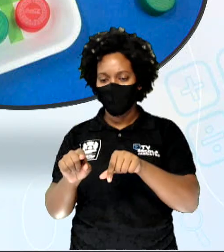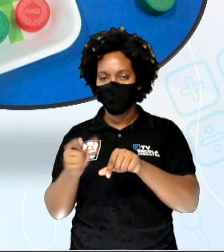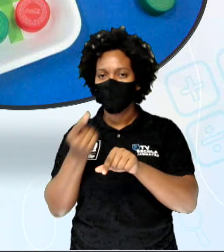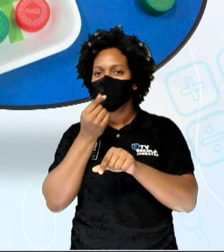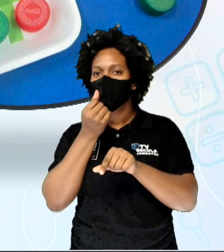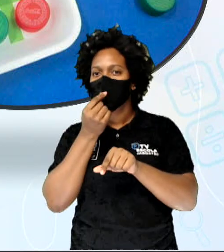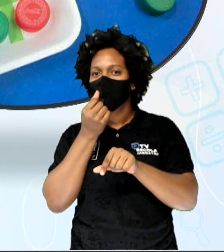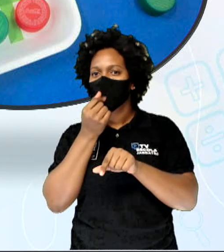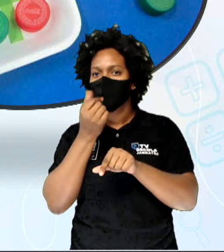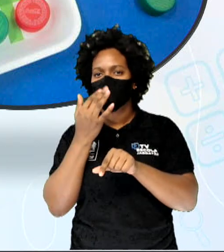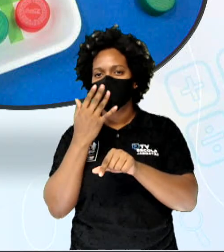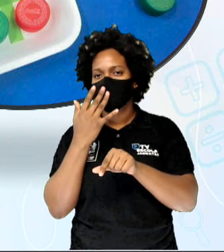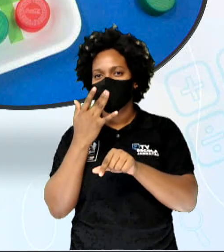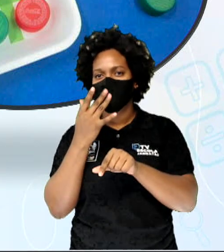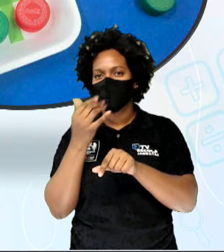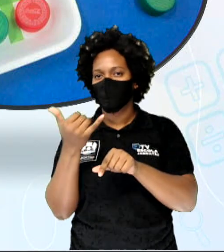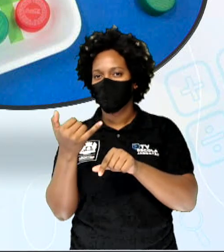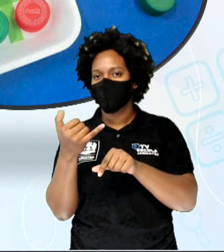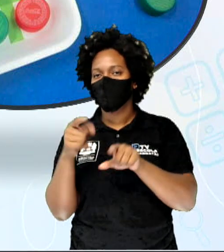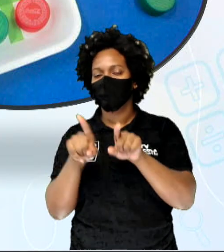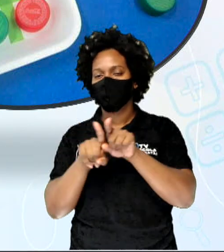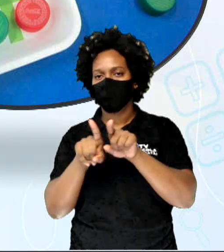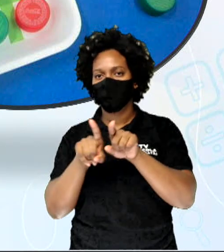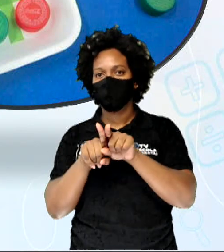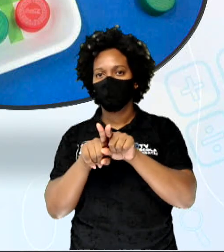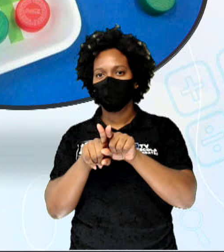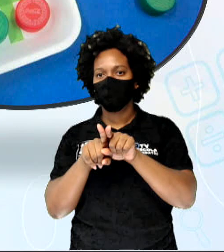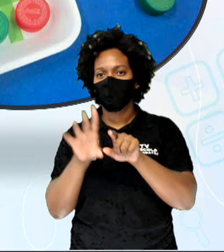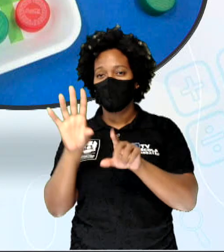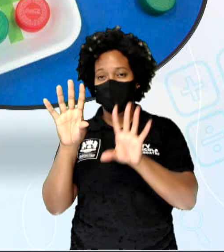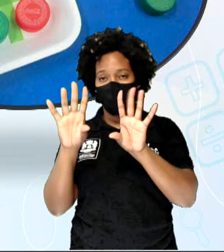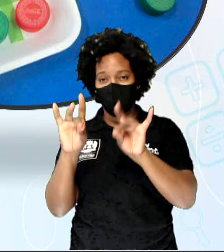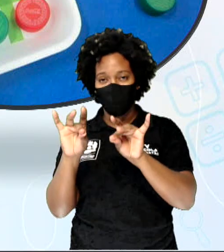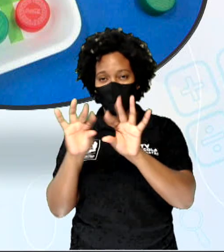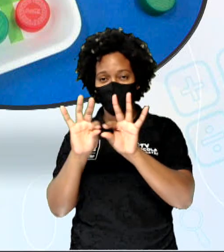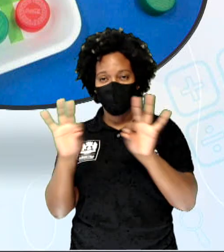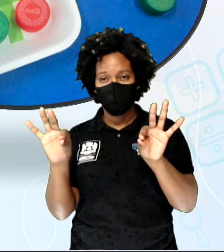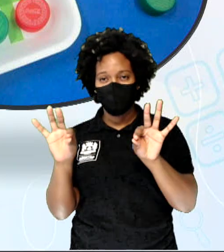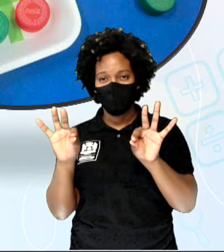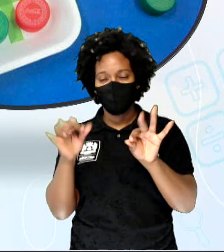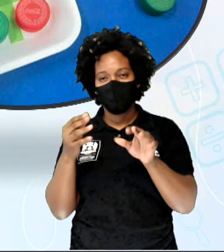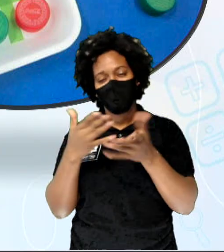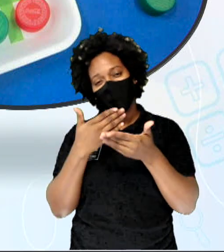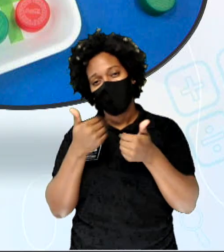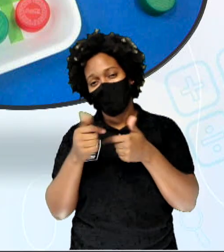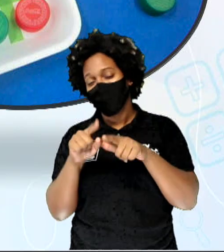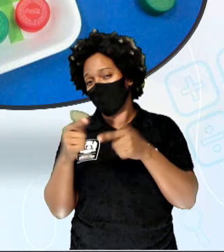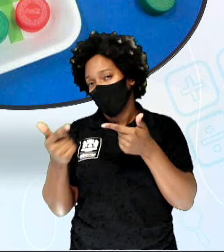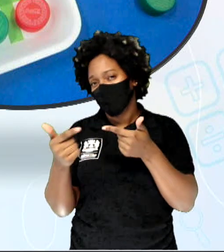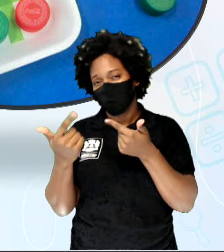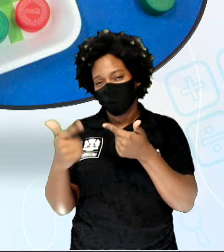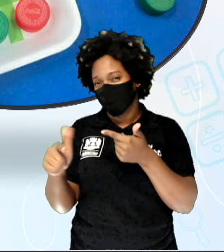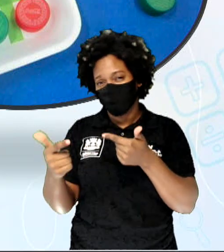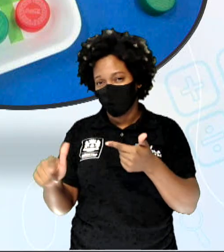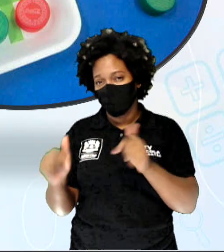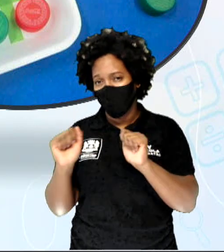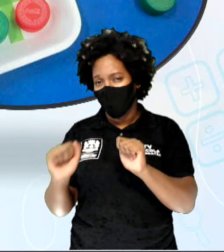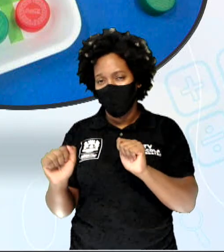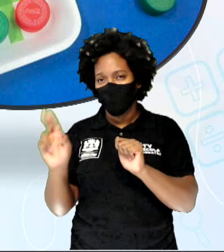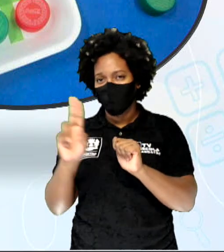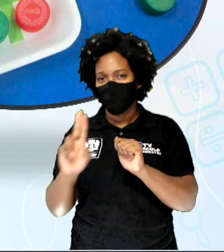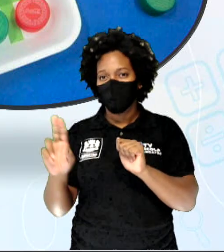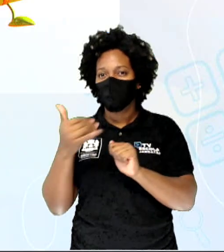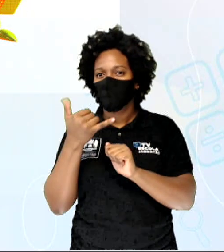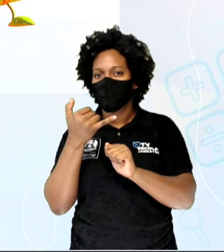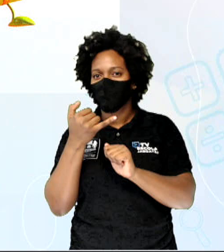drocô ou com uma caneta. Ok? Com a fita vai ficar mais colorida e mais bonitinho. Mas se vocês não tiverem, podem usar uma canetinha ou um